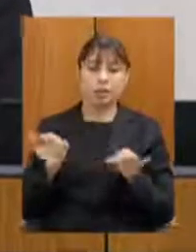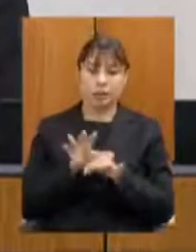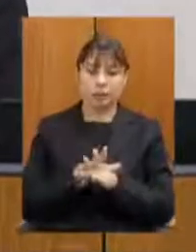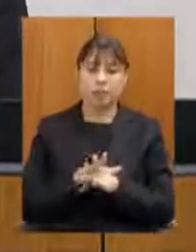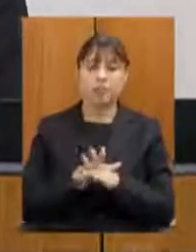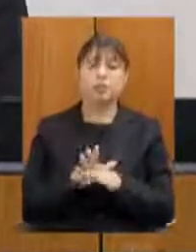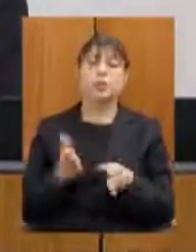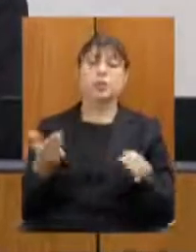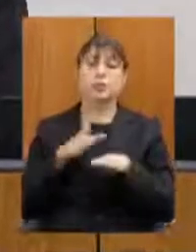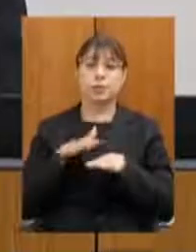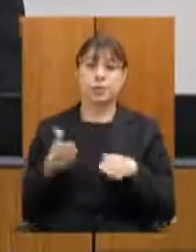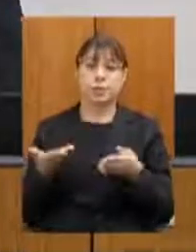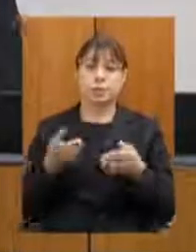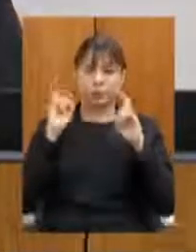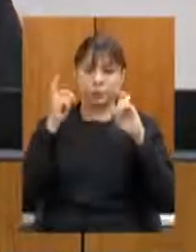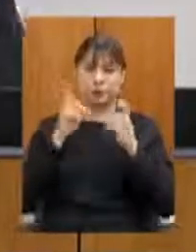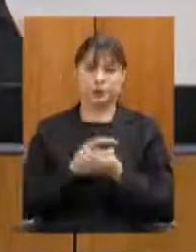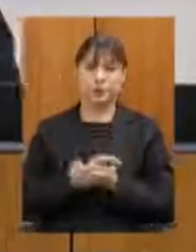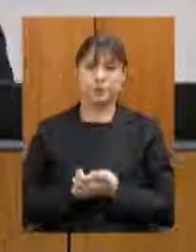e encerra os trabalhos